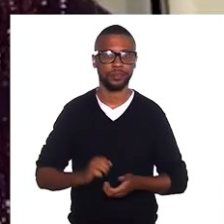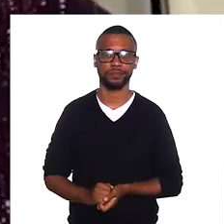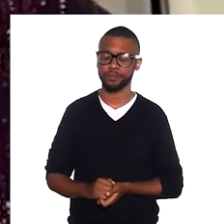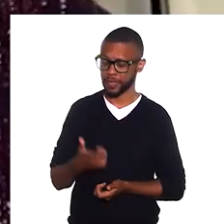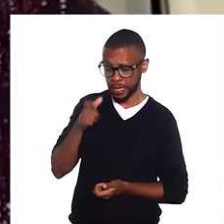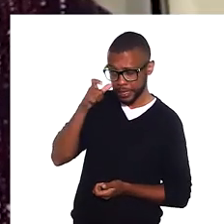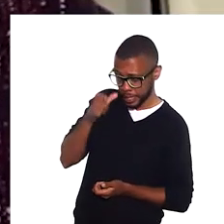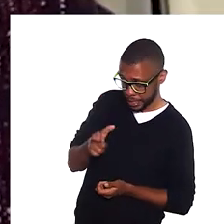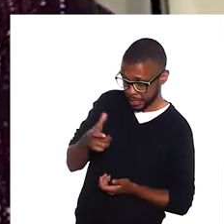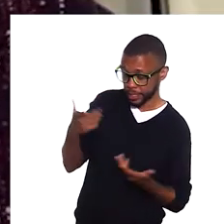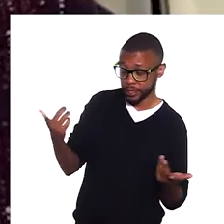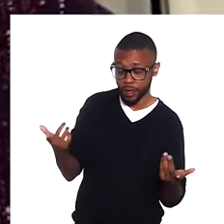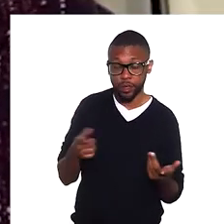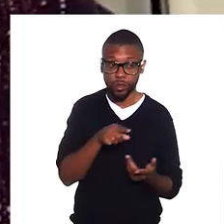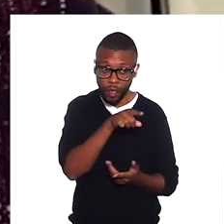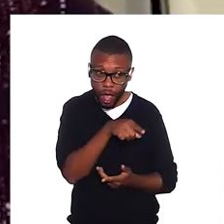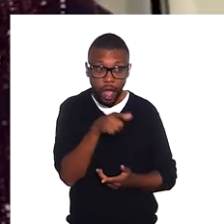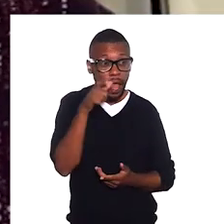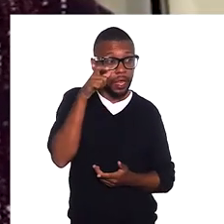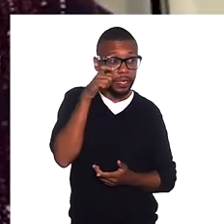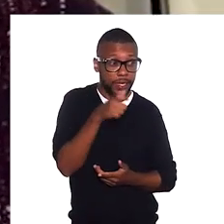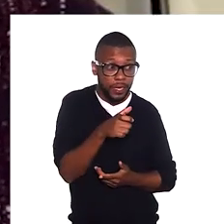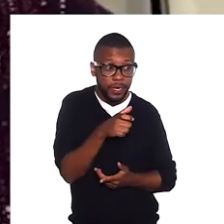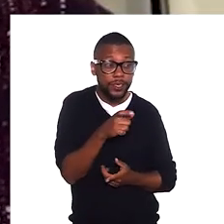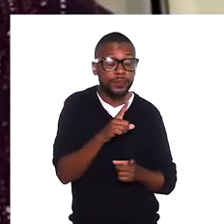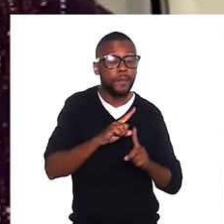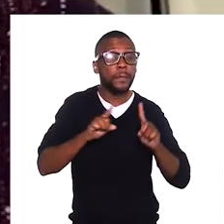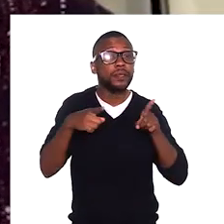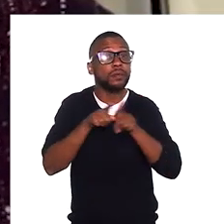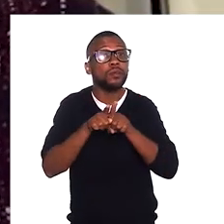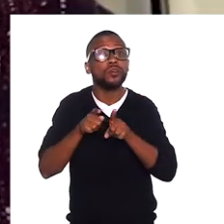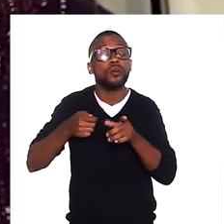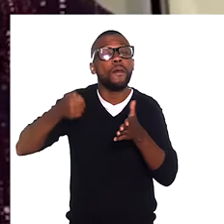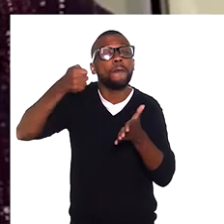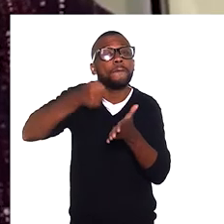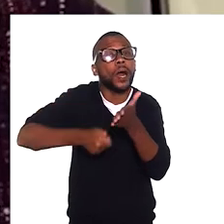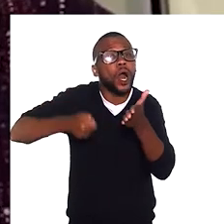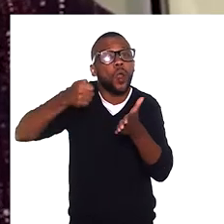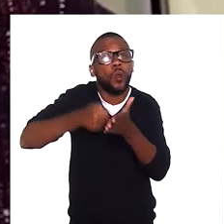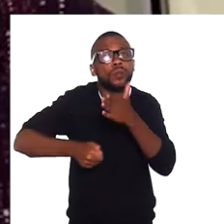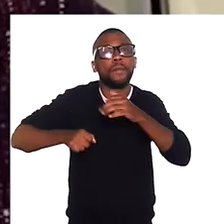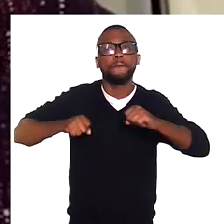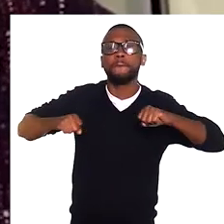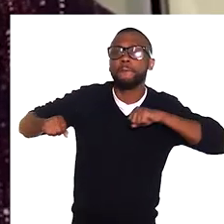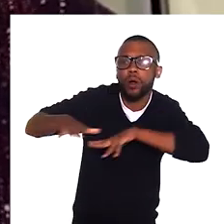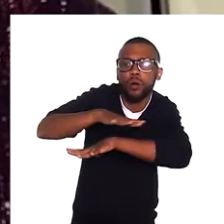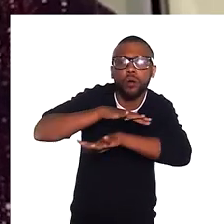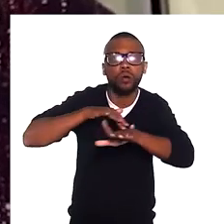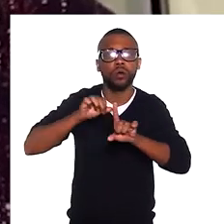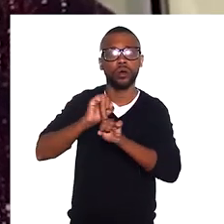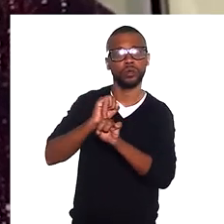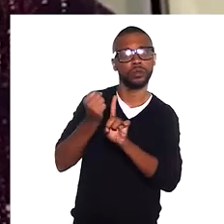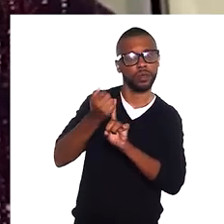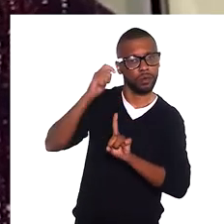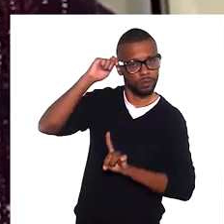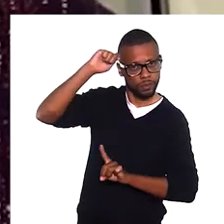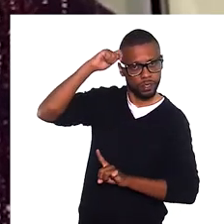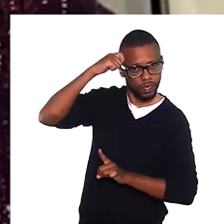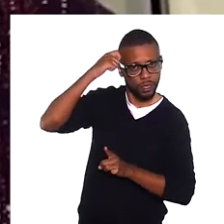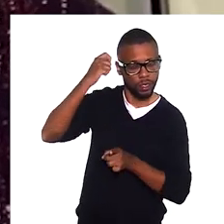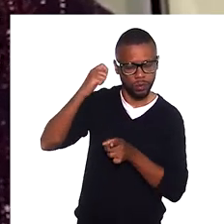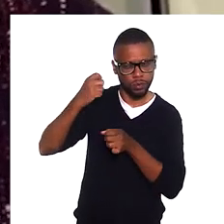Isso não só é interessante, mas isso é resultado de uma luta do movimento social negro. A gente,